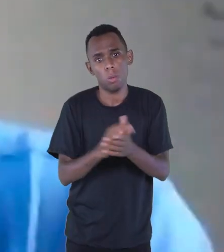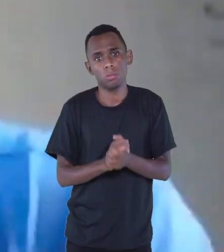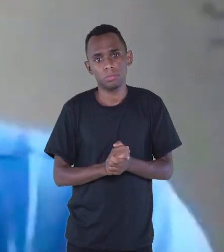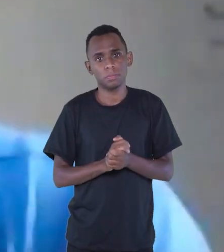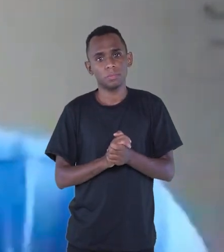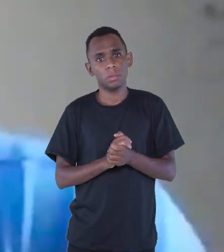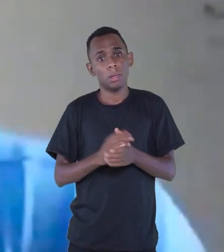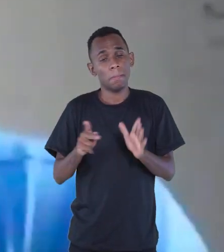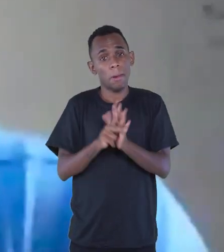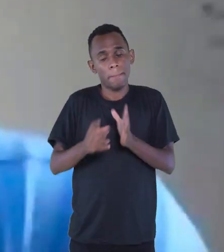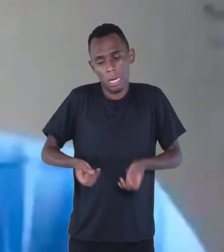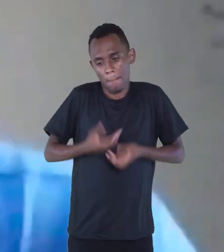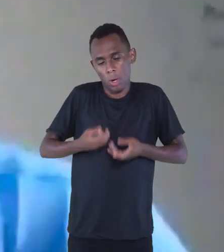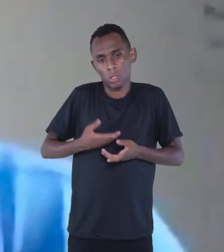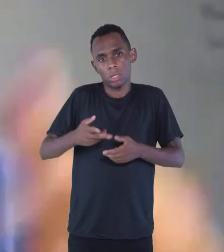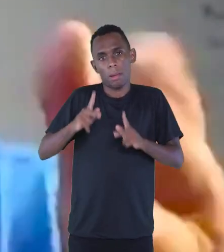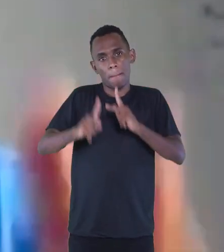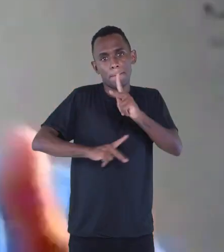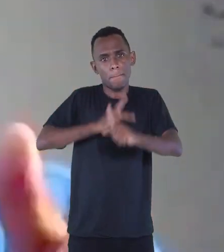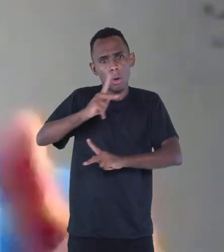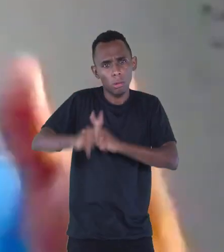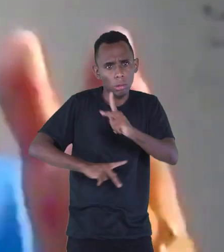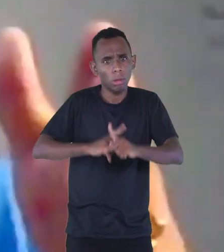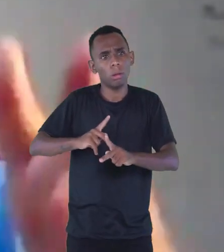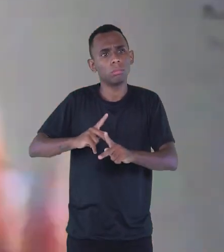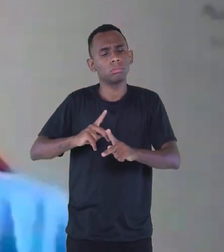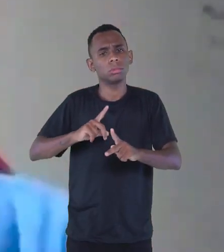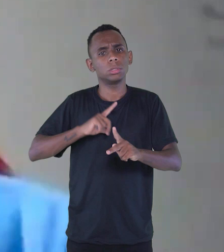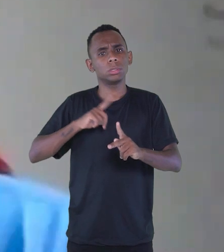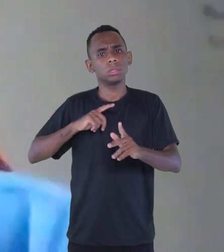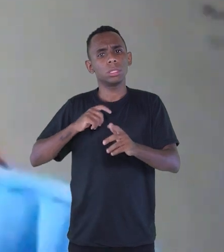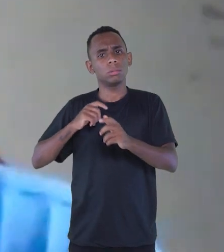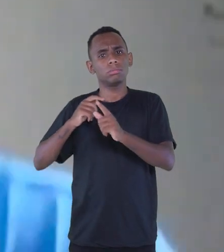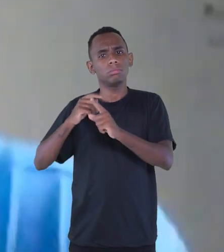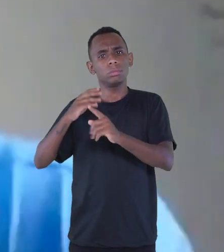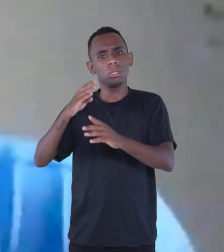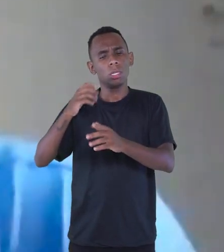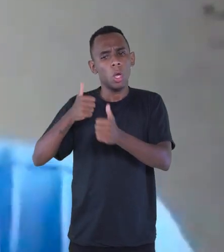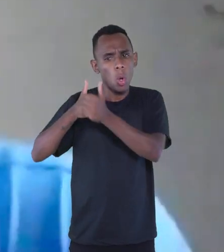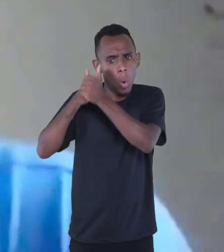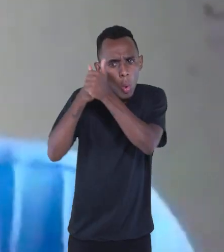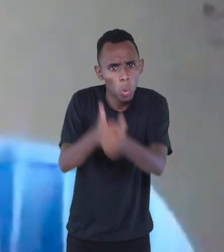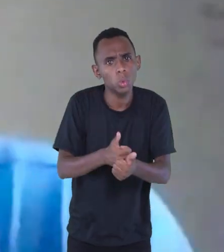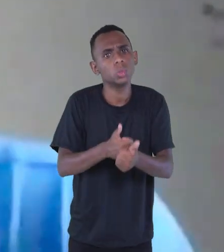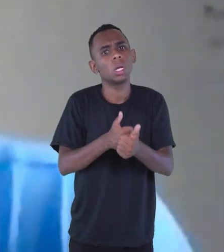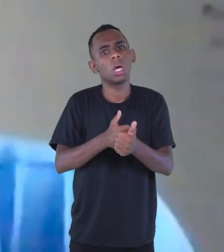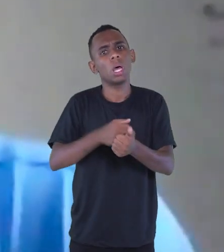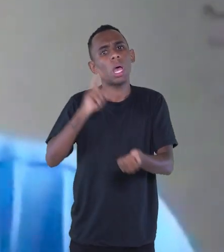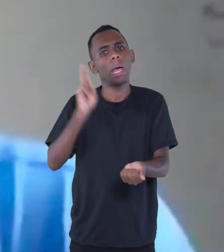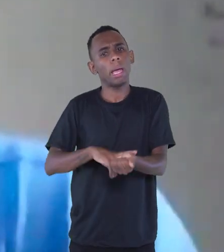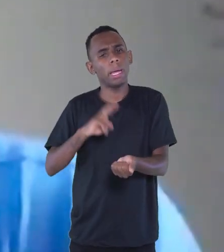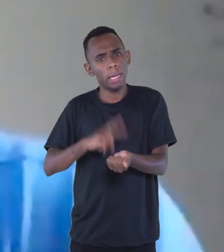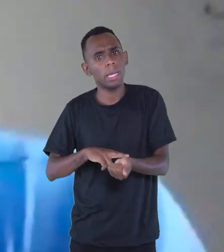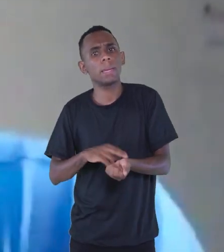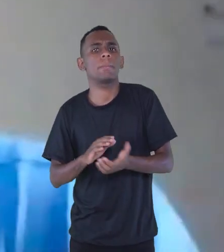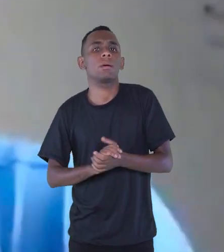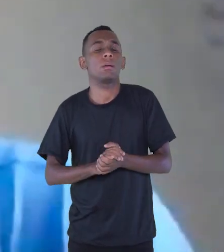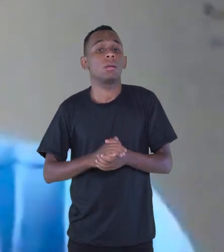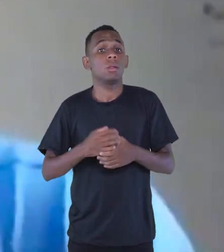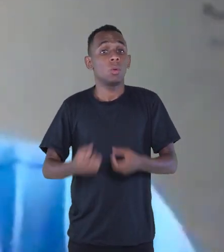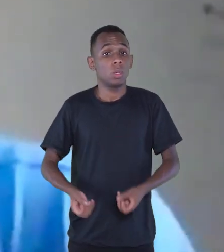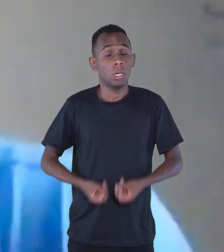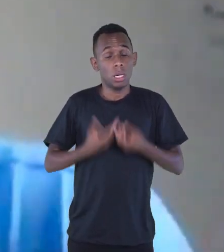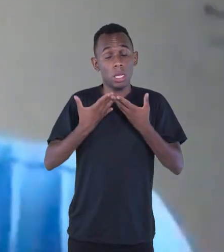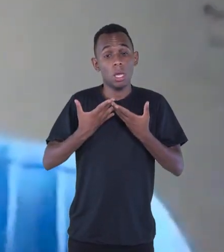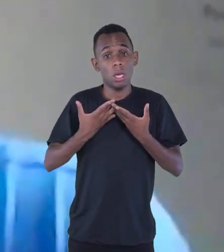poesia popular possui, né? De metrificação, de rimas, né? E aí eu criei um poema